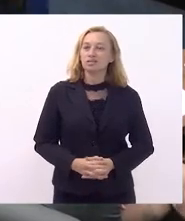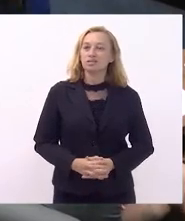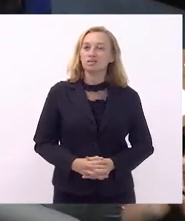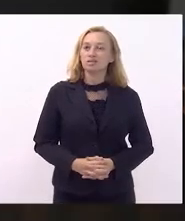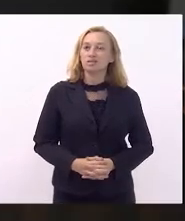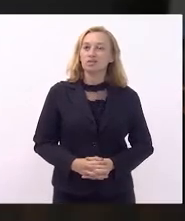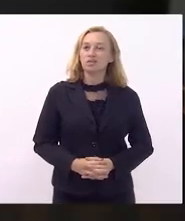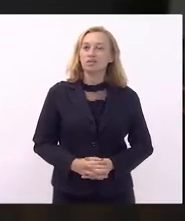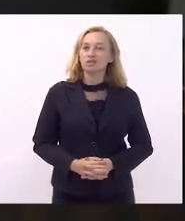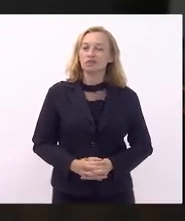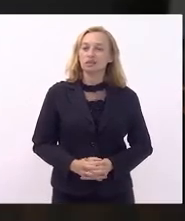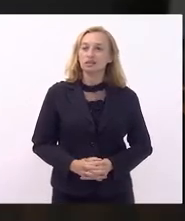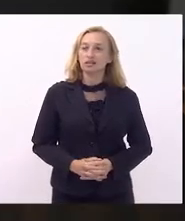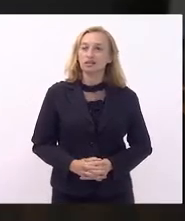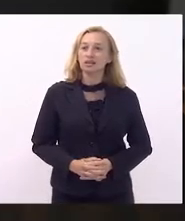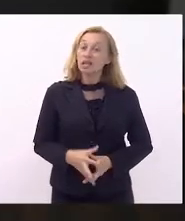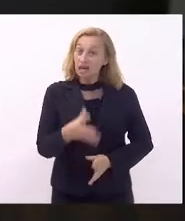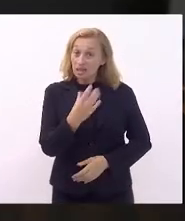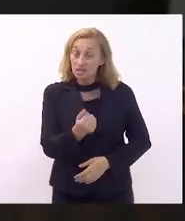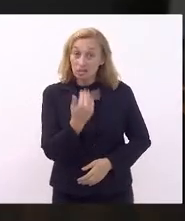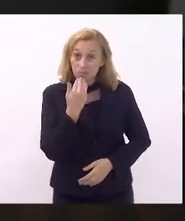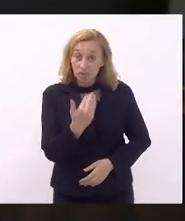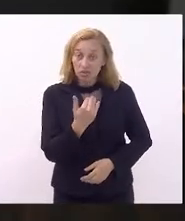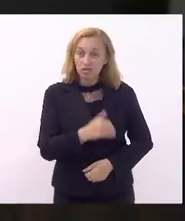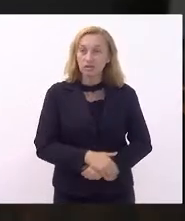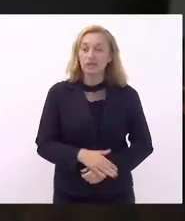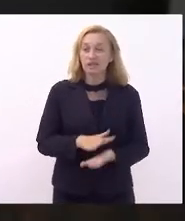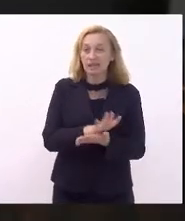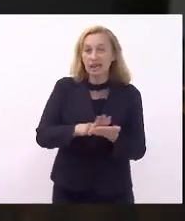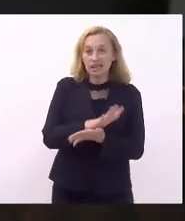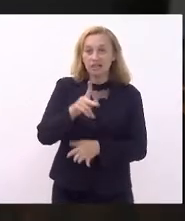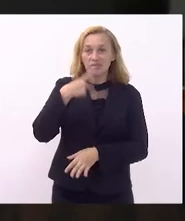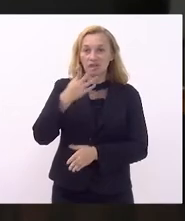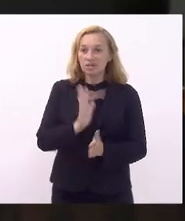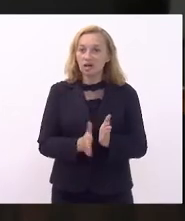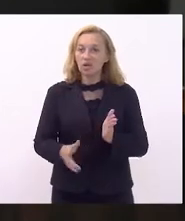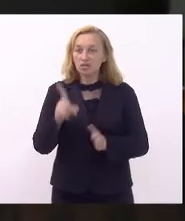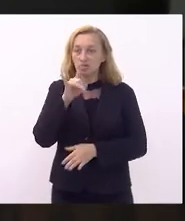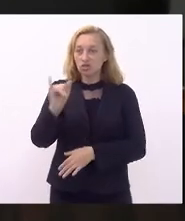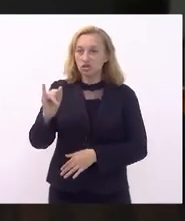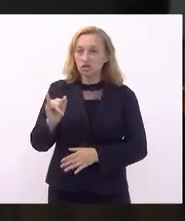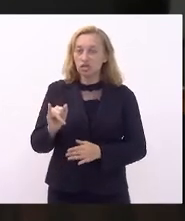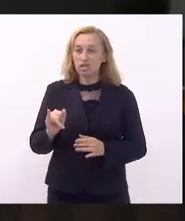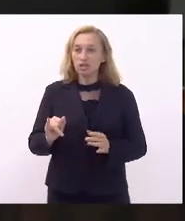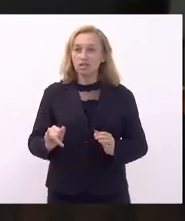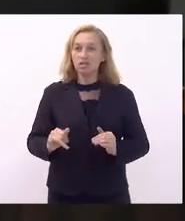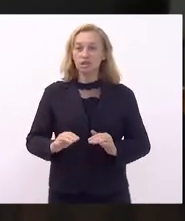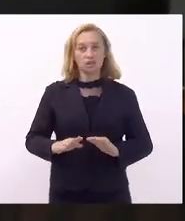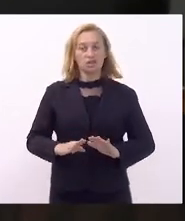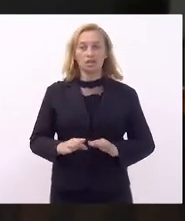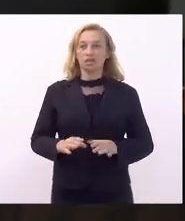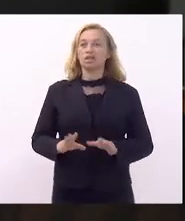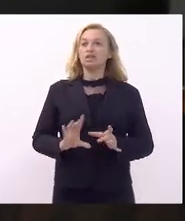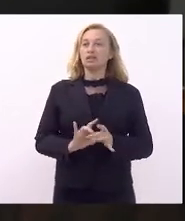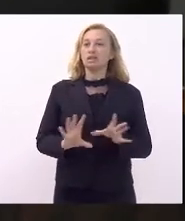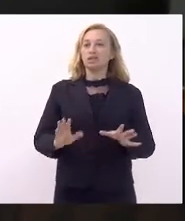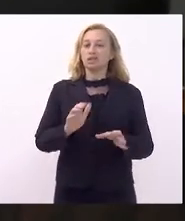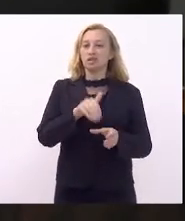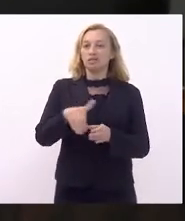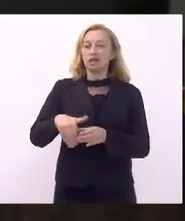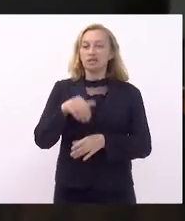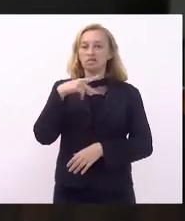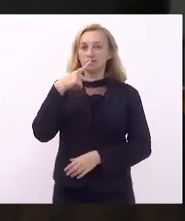presidência defere, pedido de Vossa Excelência. Nada mais a tratar na ordem do dia, a presidência abre para as declarações de voto.